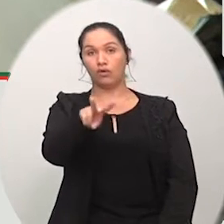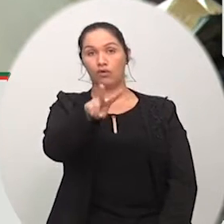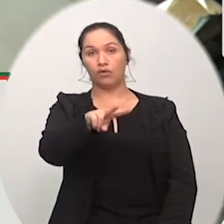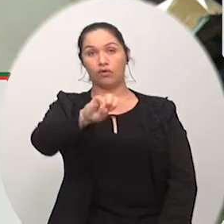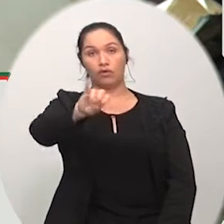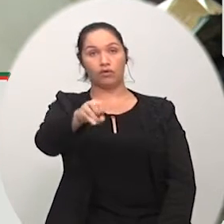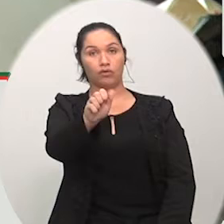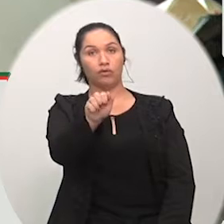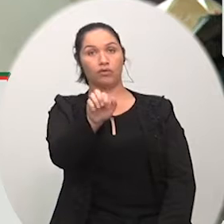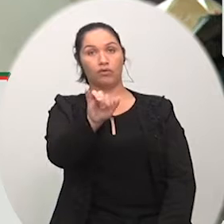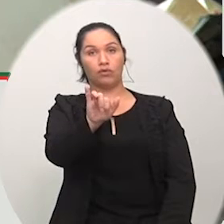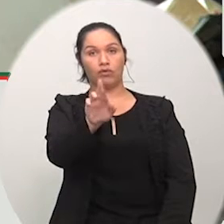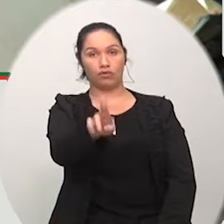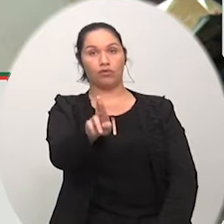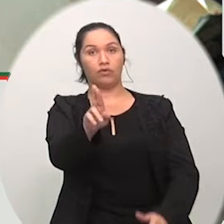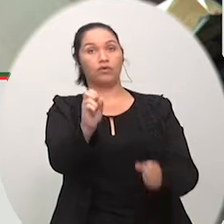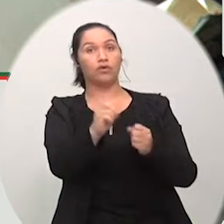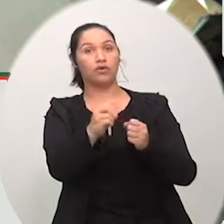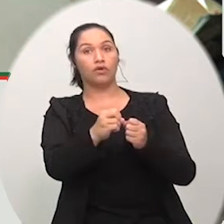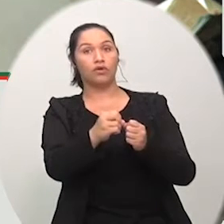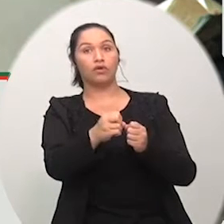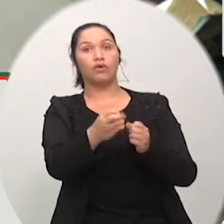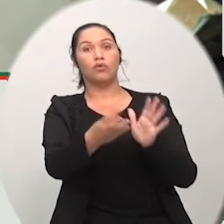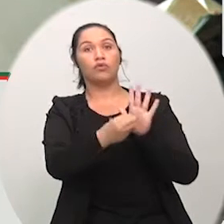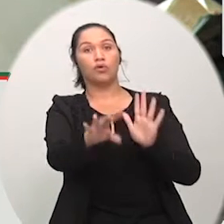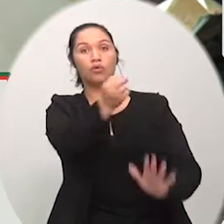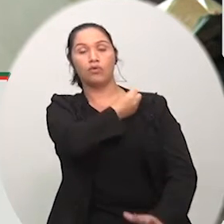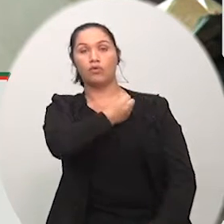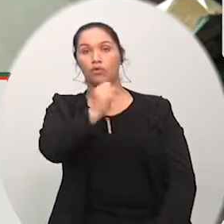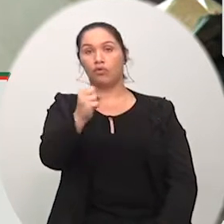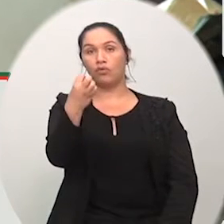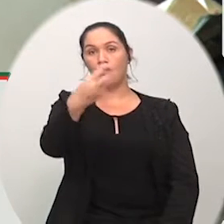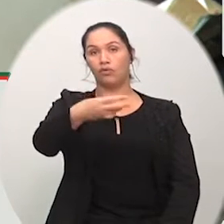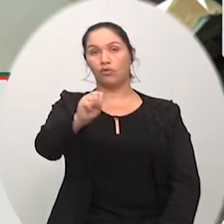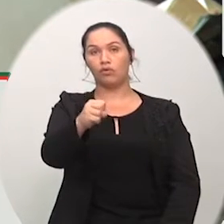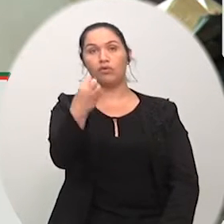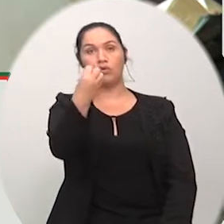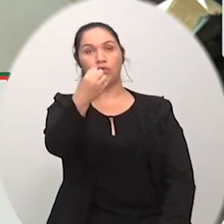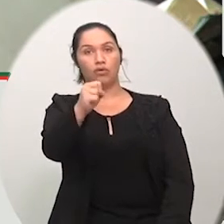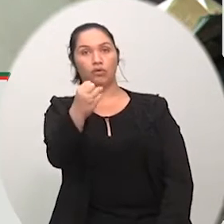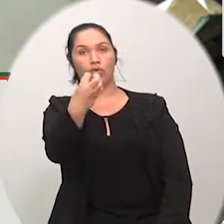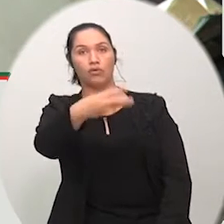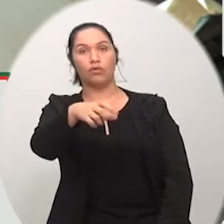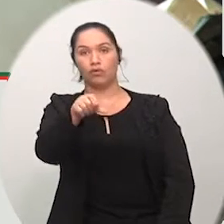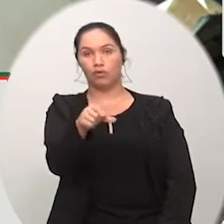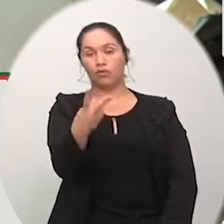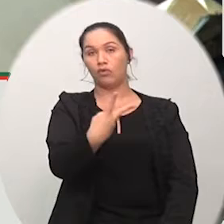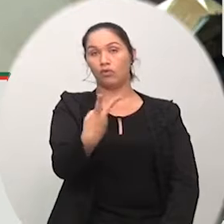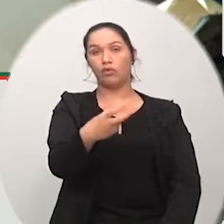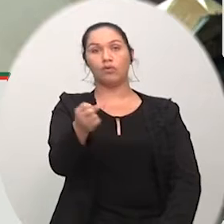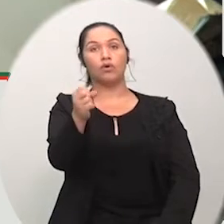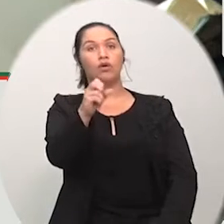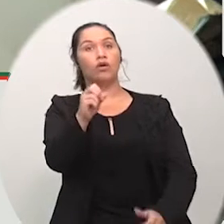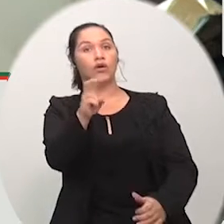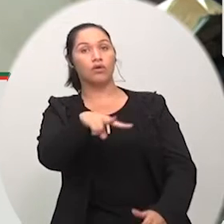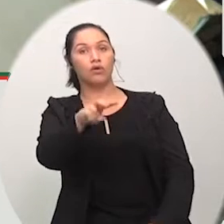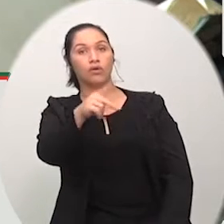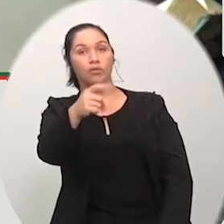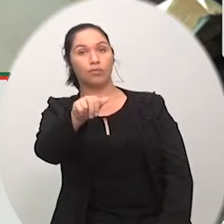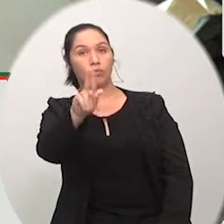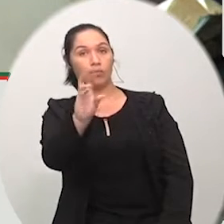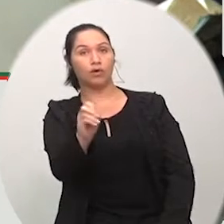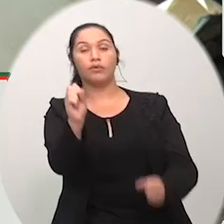Augusto Alexandre. Indicações, números 838 e 839, barra 18, ambas de autoria do vereador José Paulo Ferrarese.